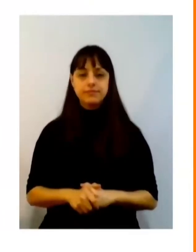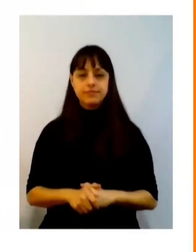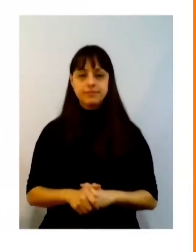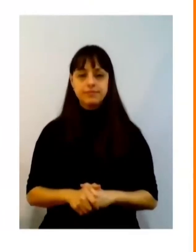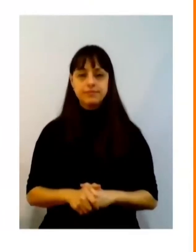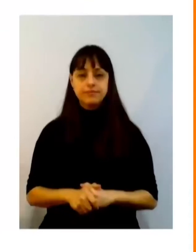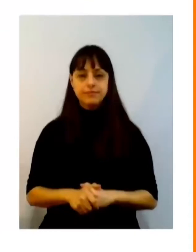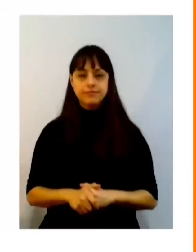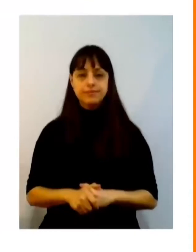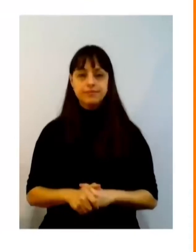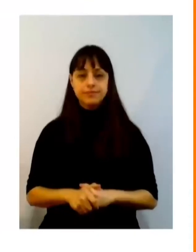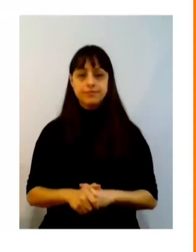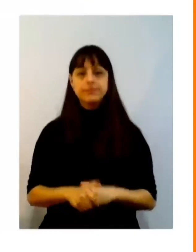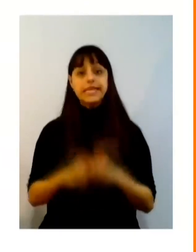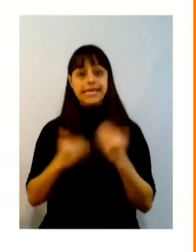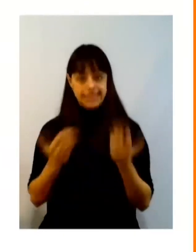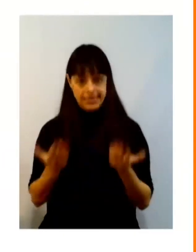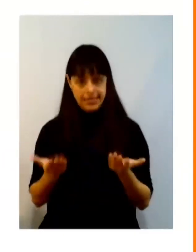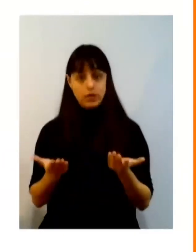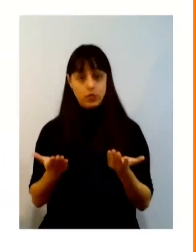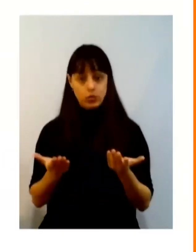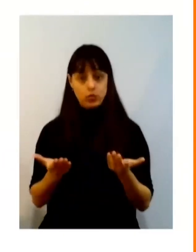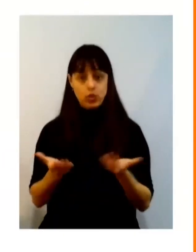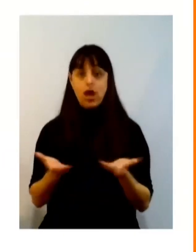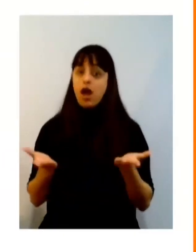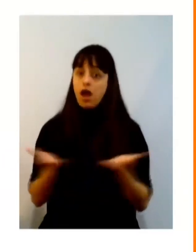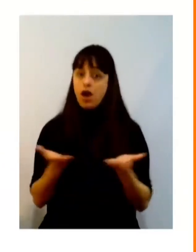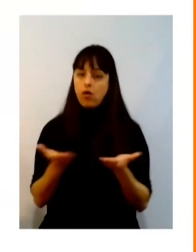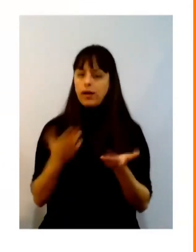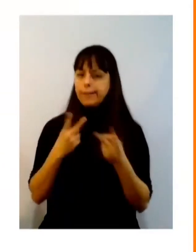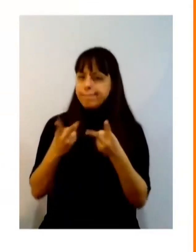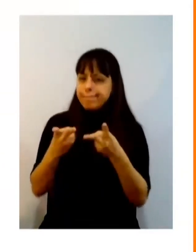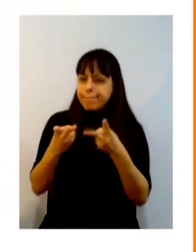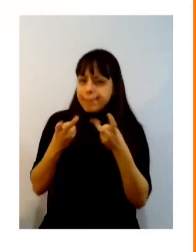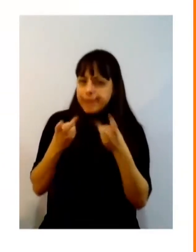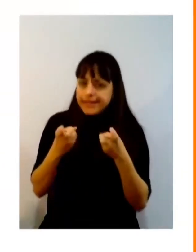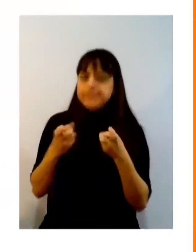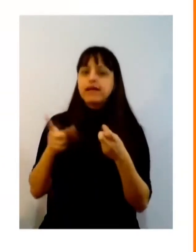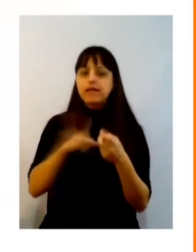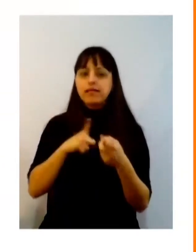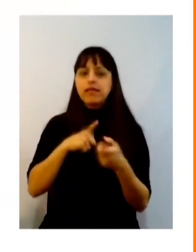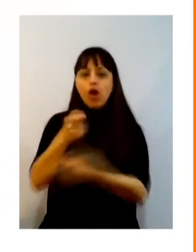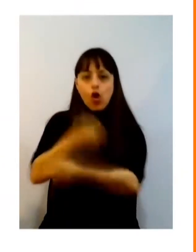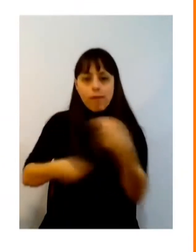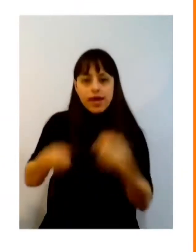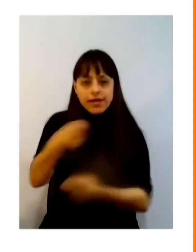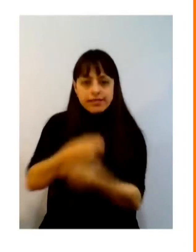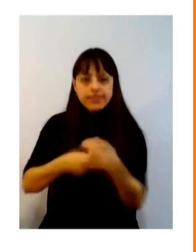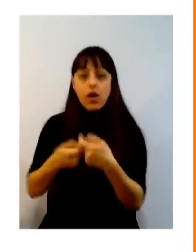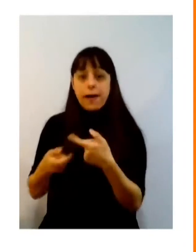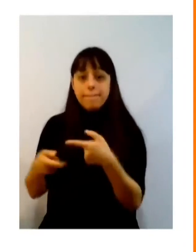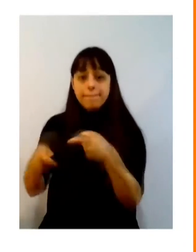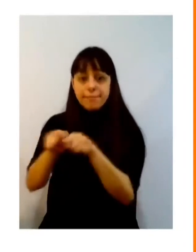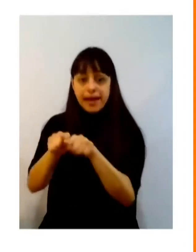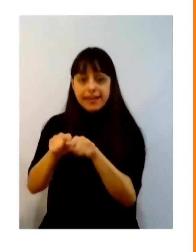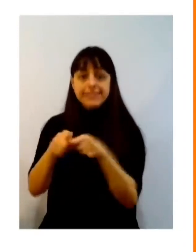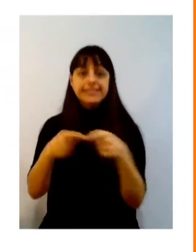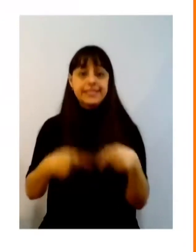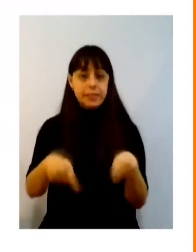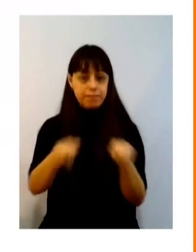então do ponto de vista das relações comerciais das parcerias eu quero destacar primeiro a participação dos